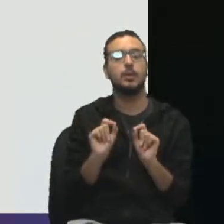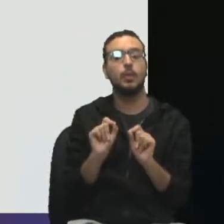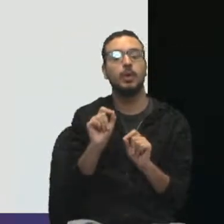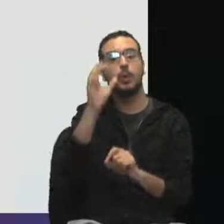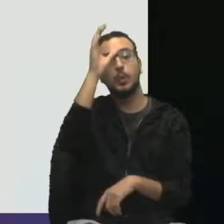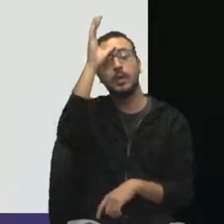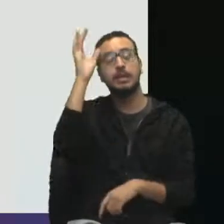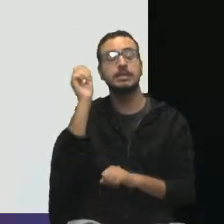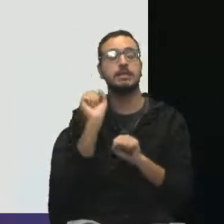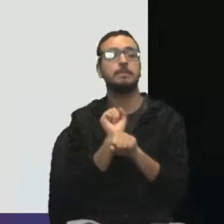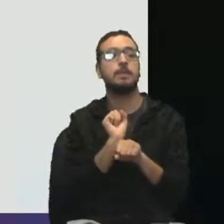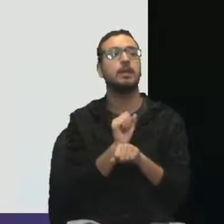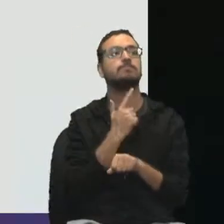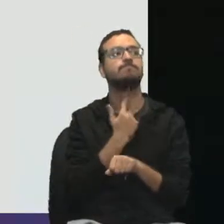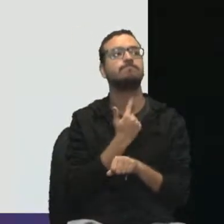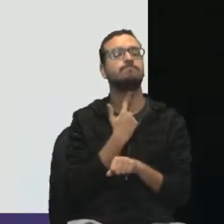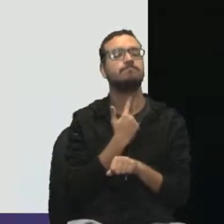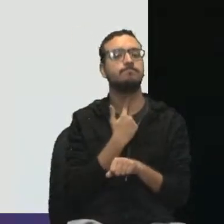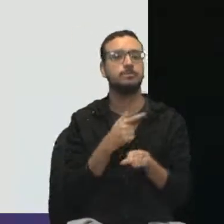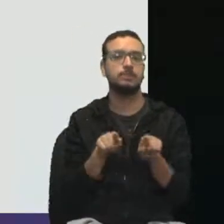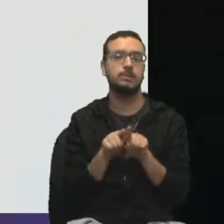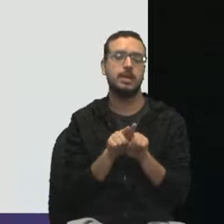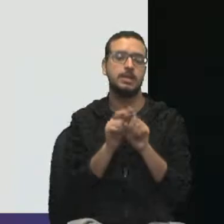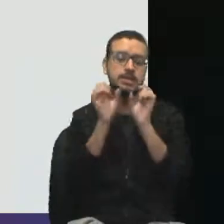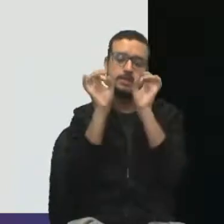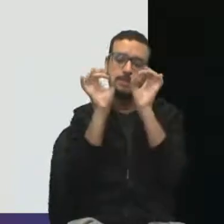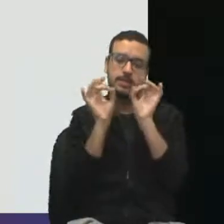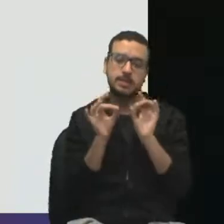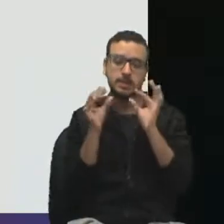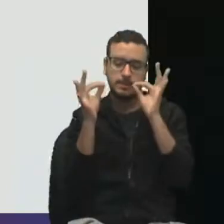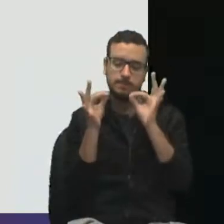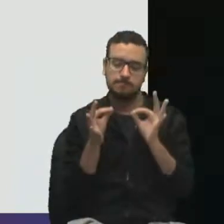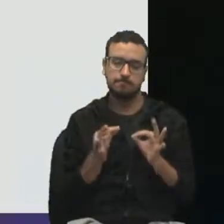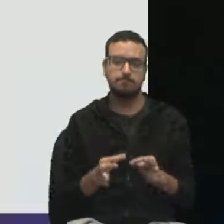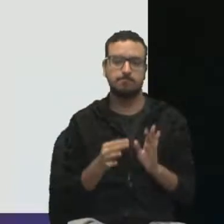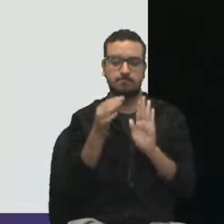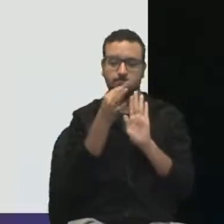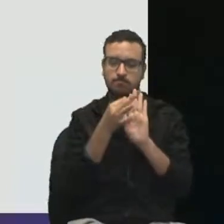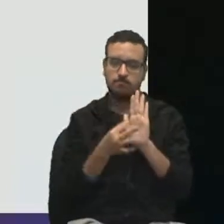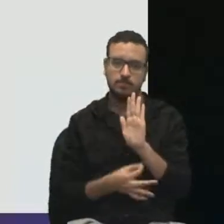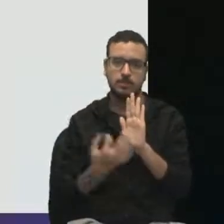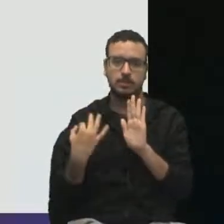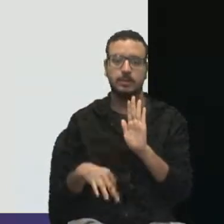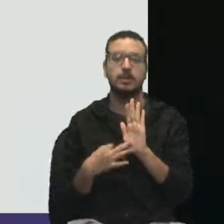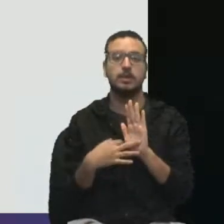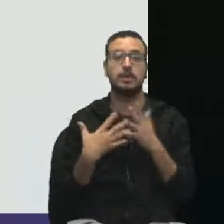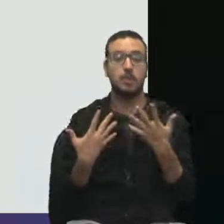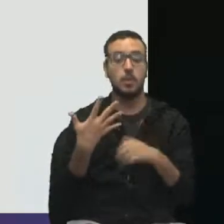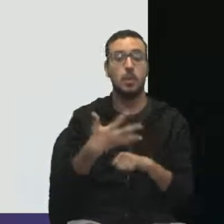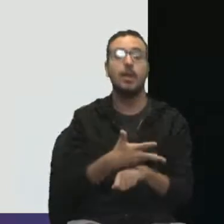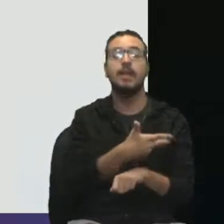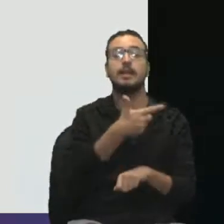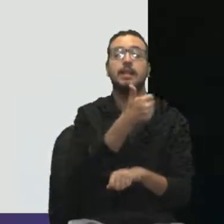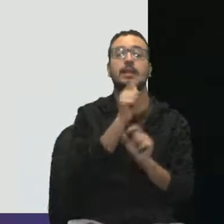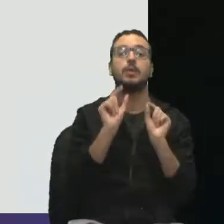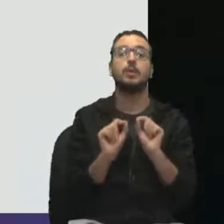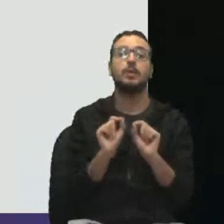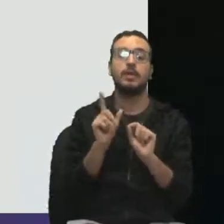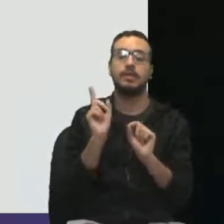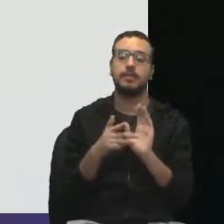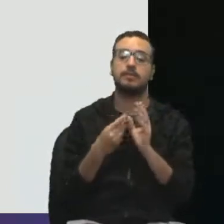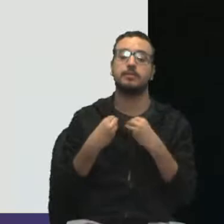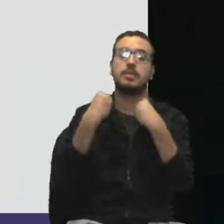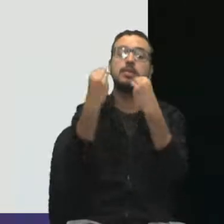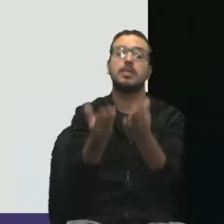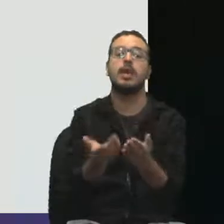e também especificações. Combinado? Então, a qualidade é você entregar aquilo que lhe foi